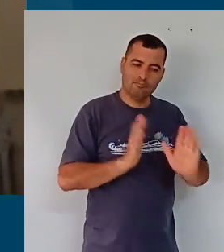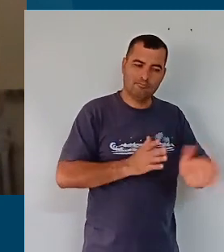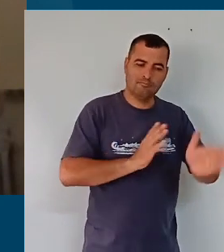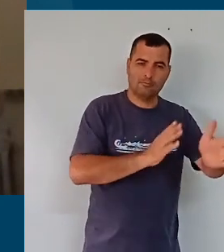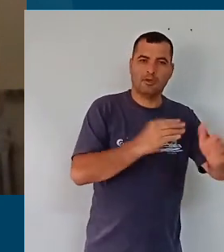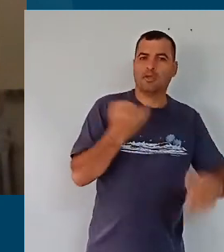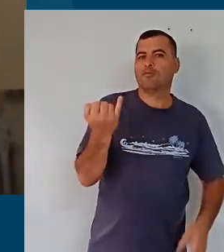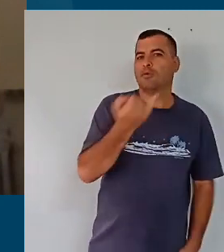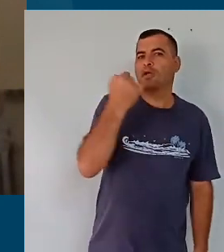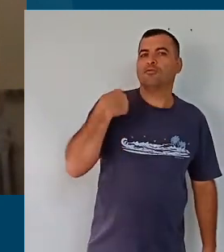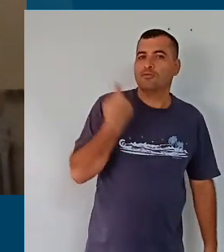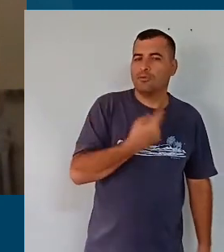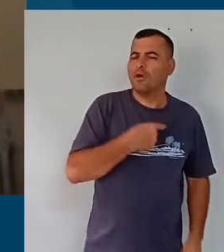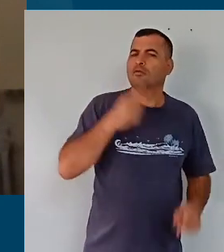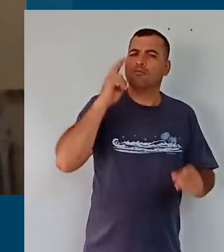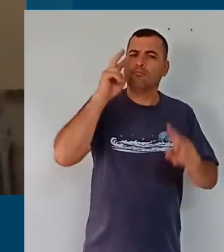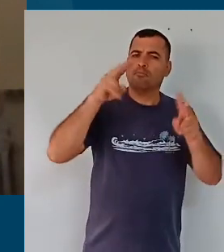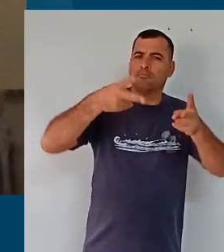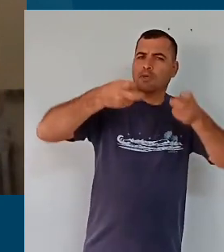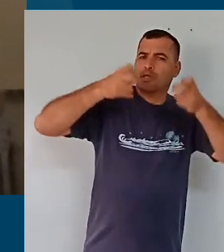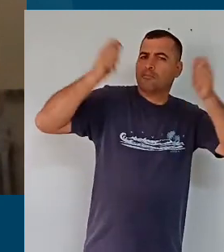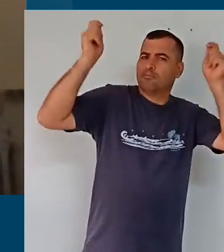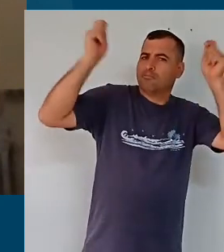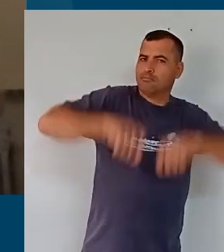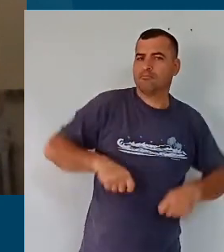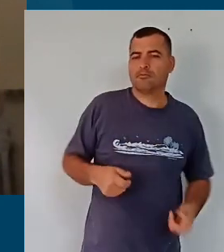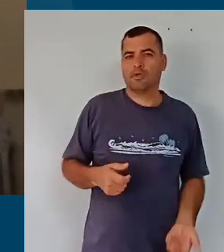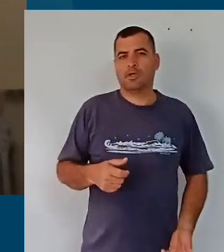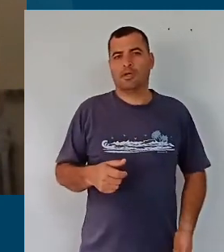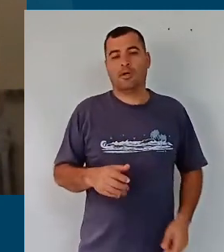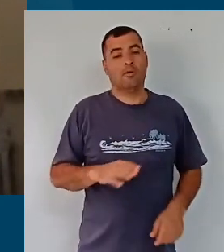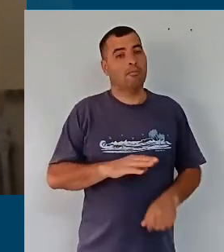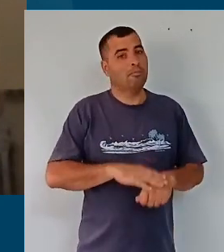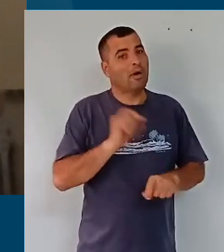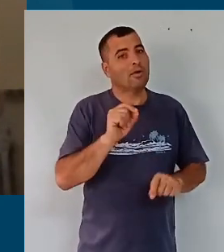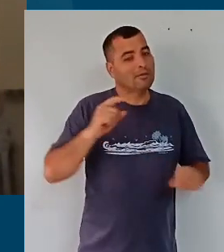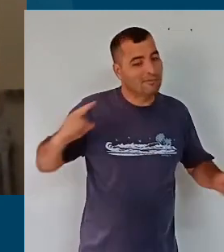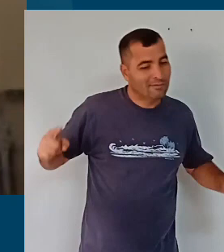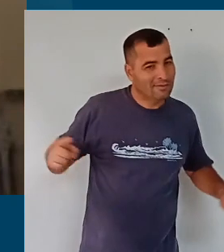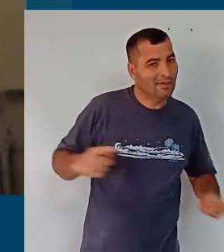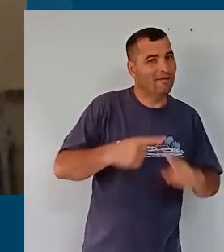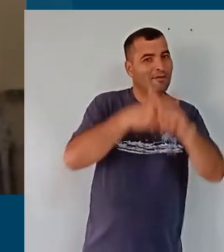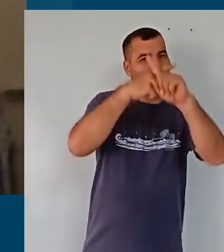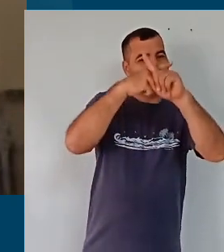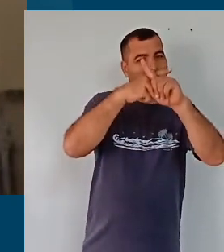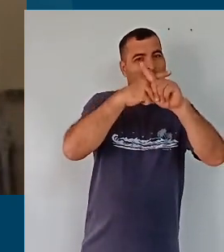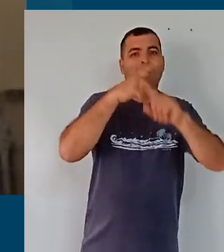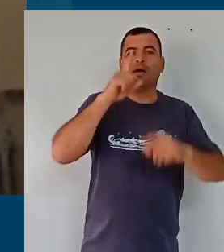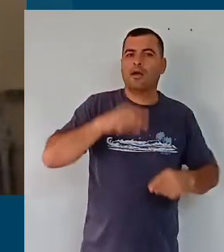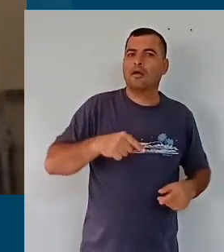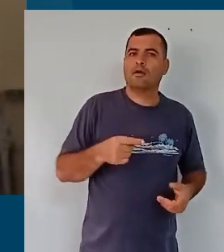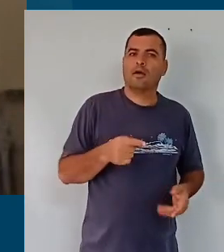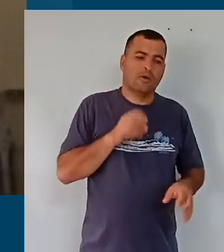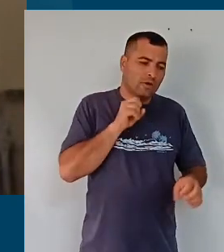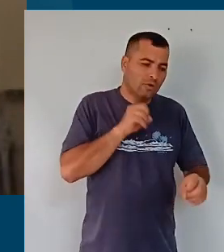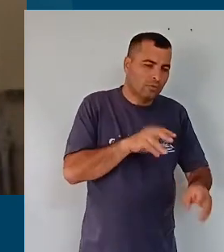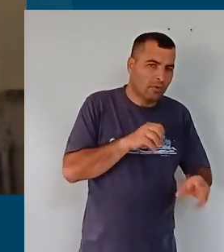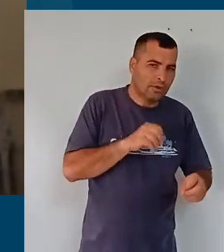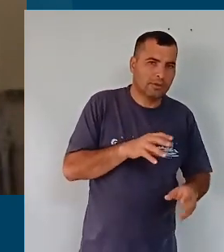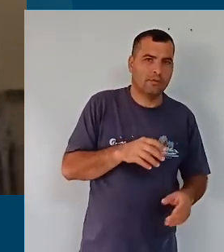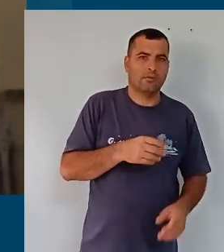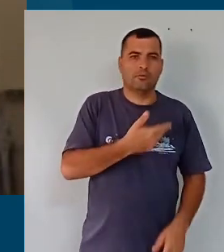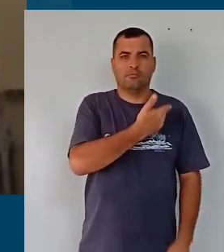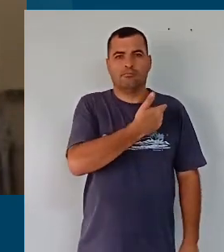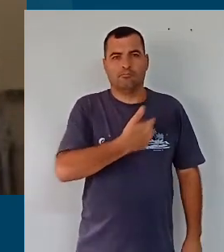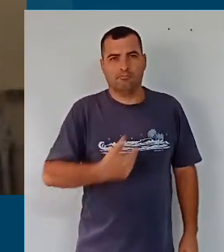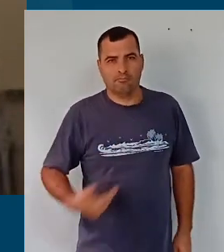importante para que nós possamos enxergar possibilidades. E o mais desafiador de todos, buscar uma educação e uma